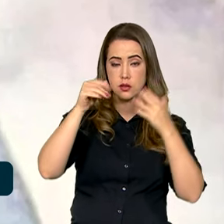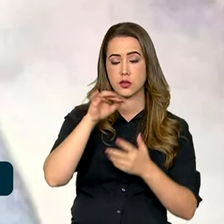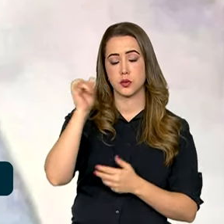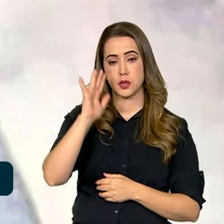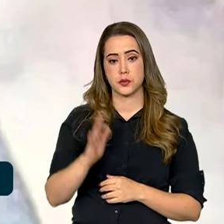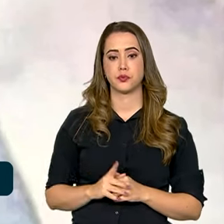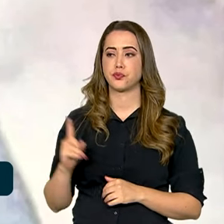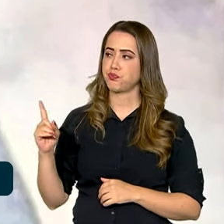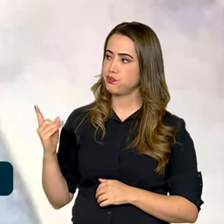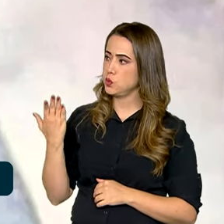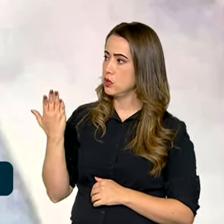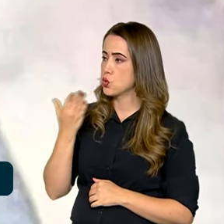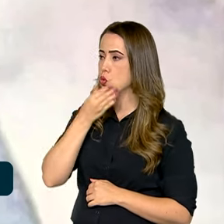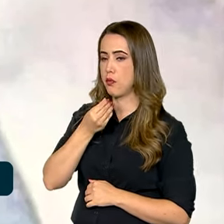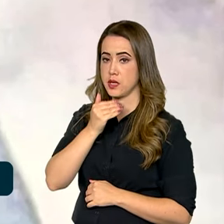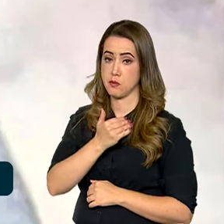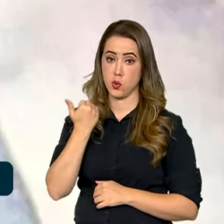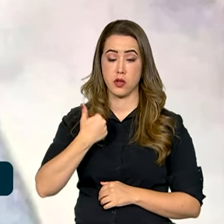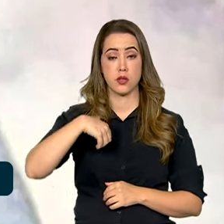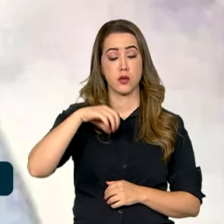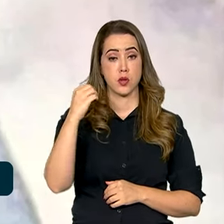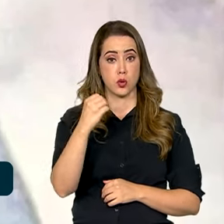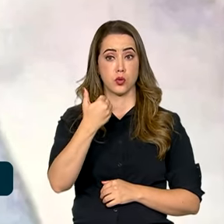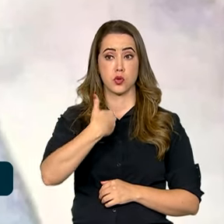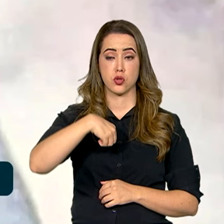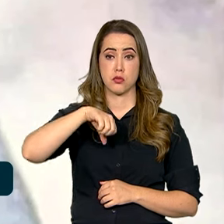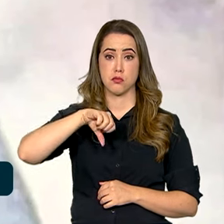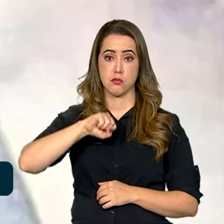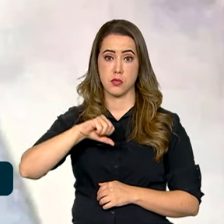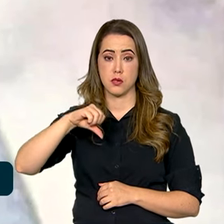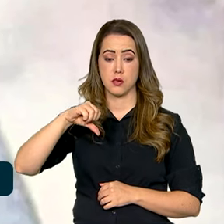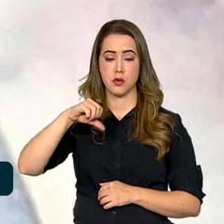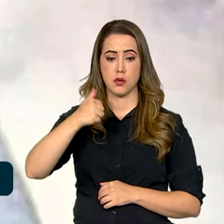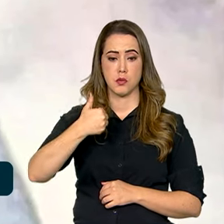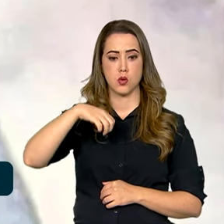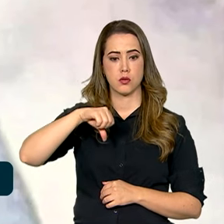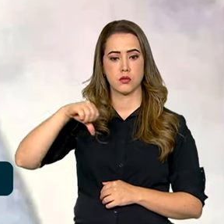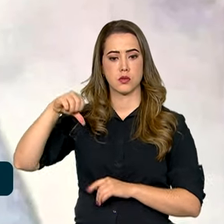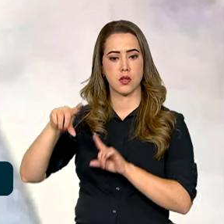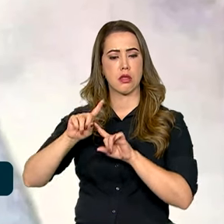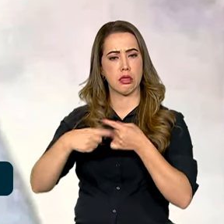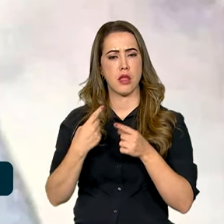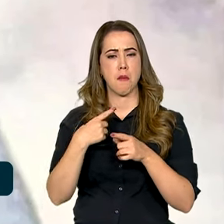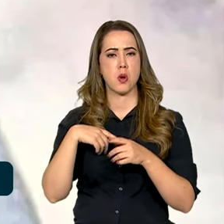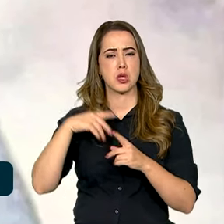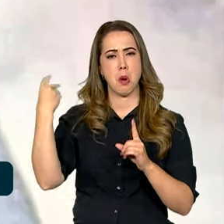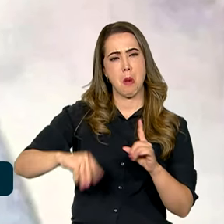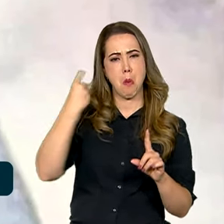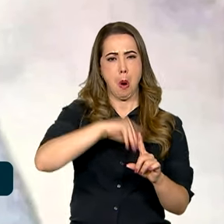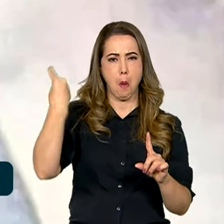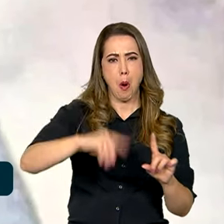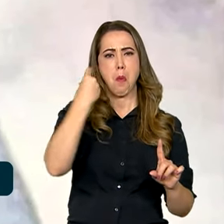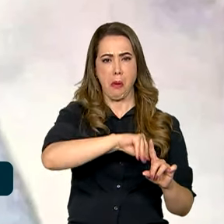morreu em outubro de 1999, vítima de maus tratos, após ser internado em um centro de